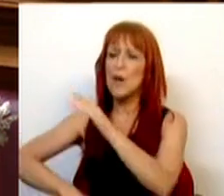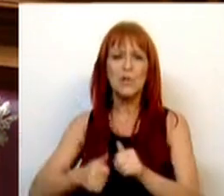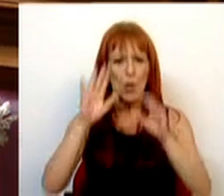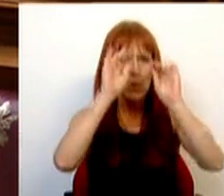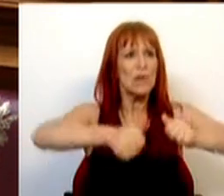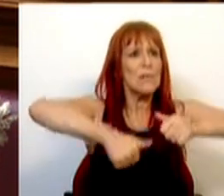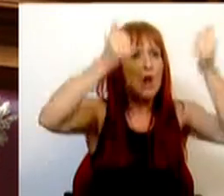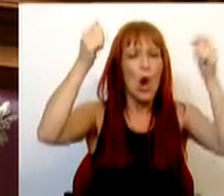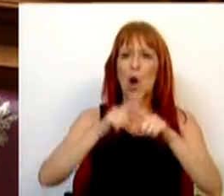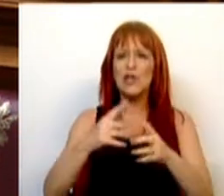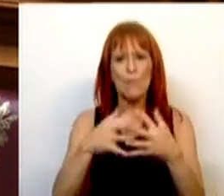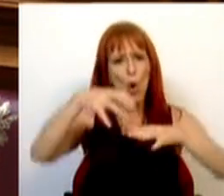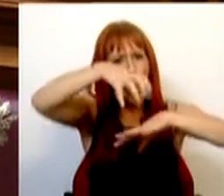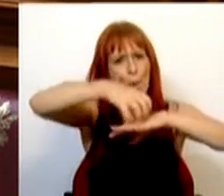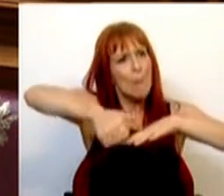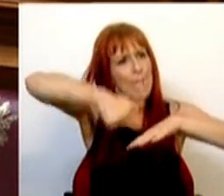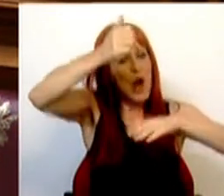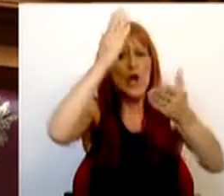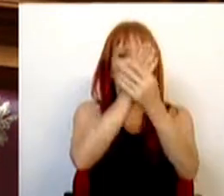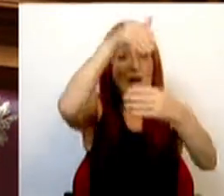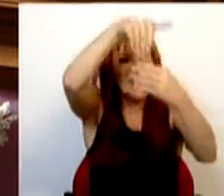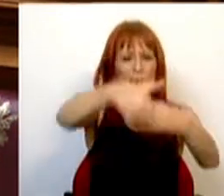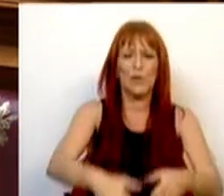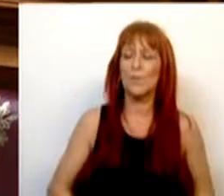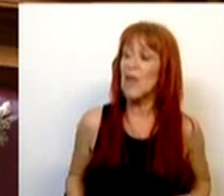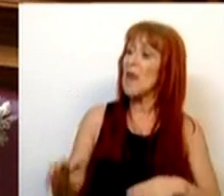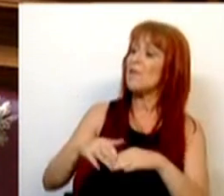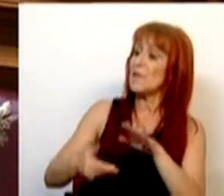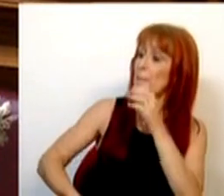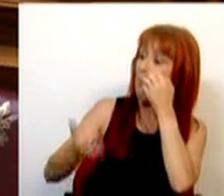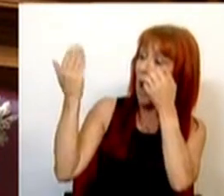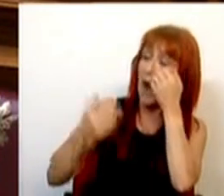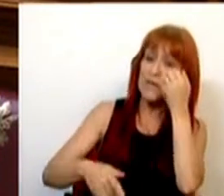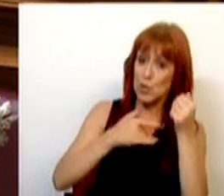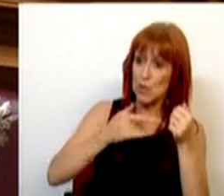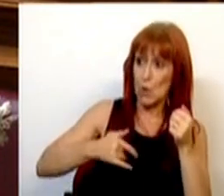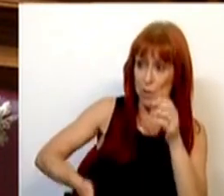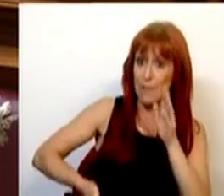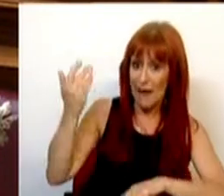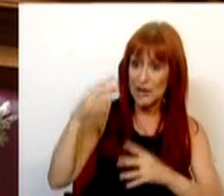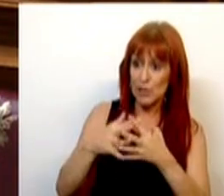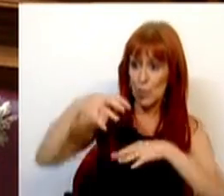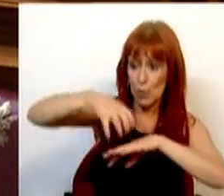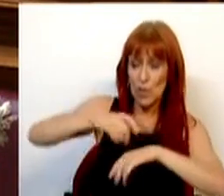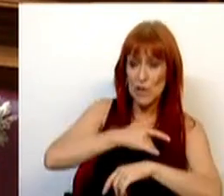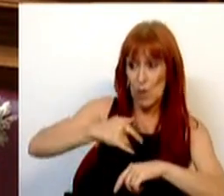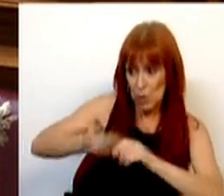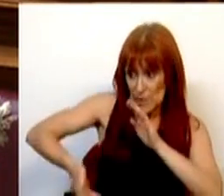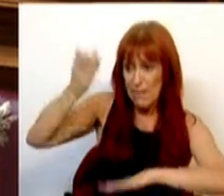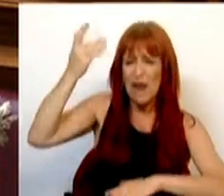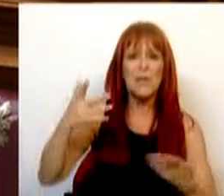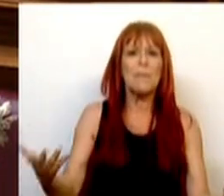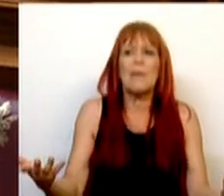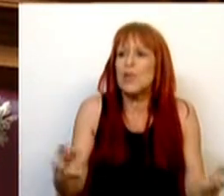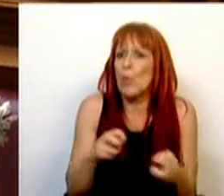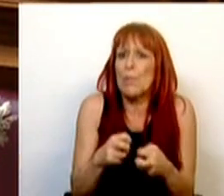educação com melhores infraestruturas nas escolas. Fizemos mais saúde com melhores infraestruturas na saúde. Mas o que